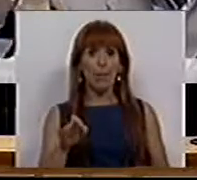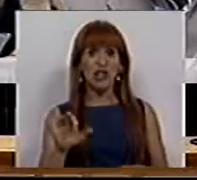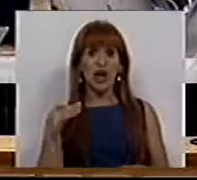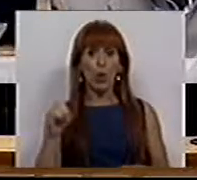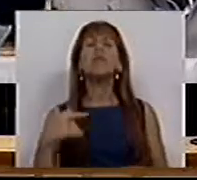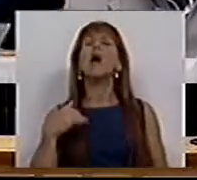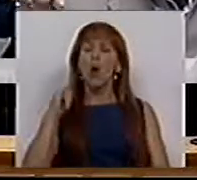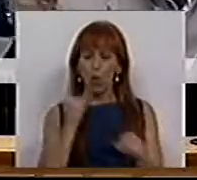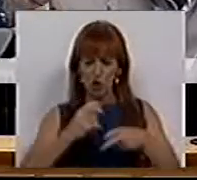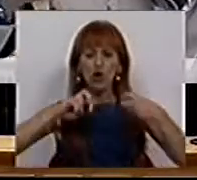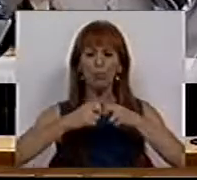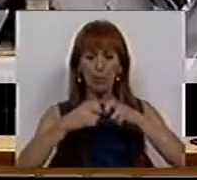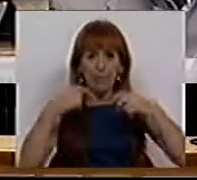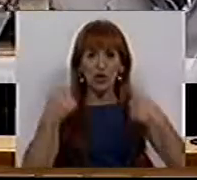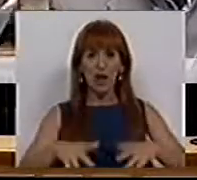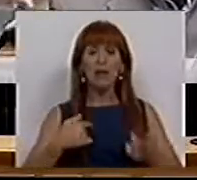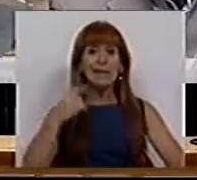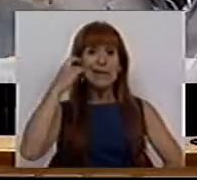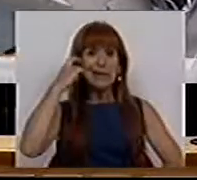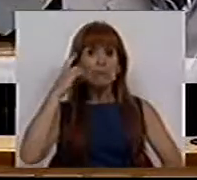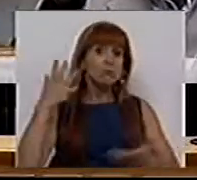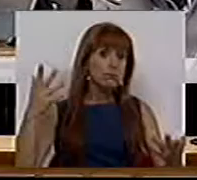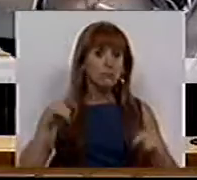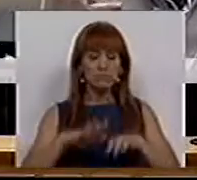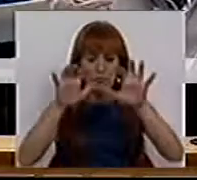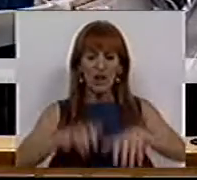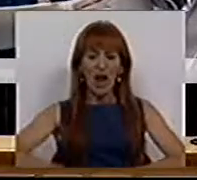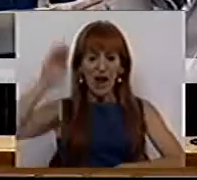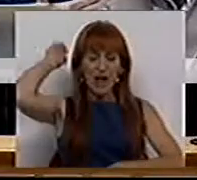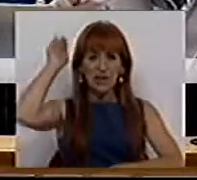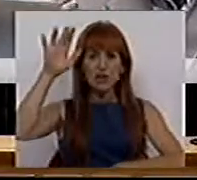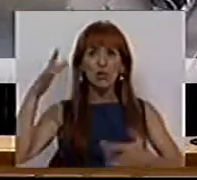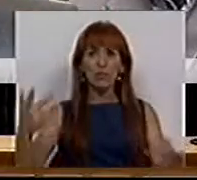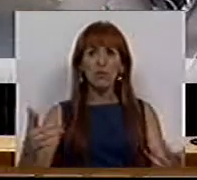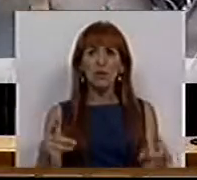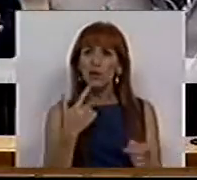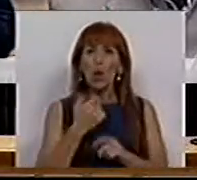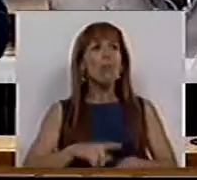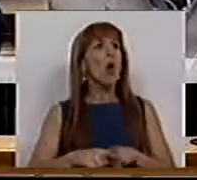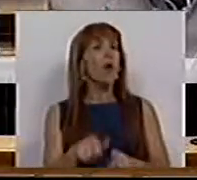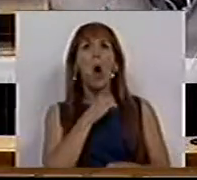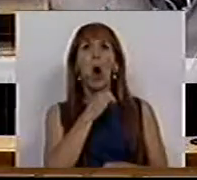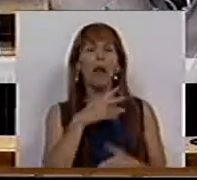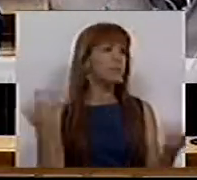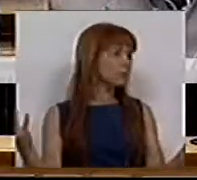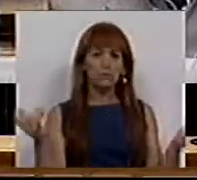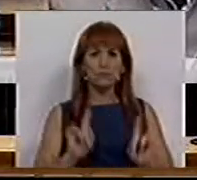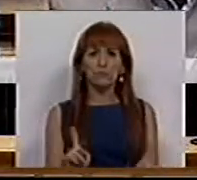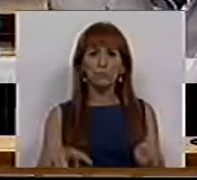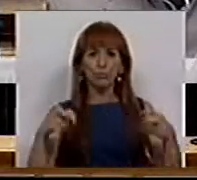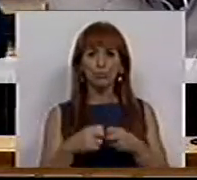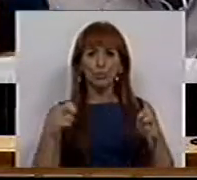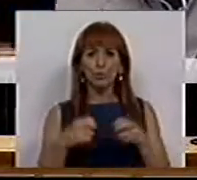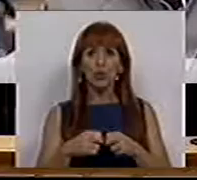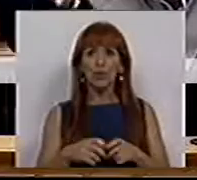Existem outros problemas e pensamos que a Assembleia da República não pode ficar alheia a esses